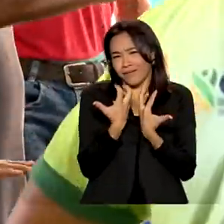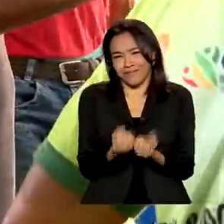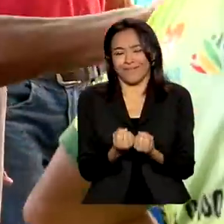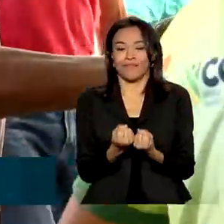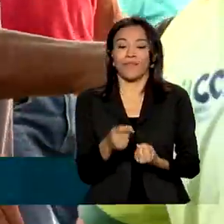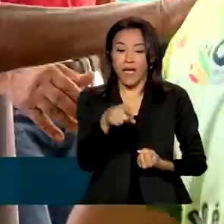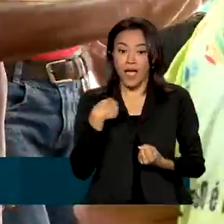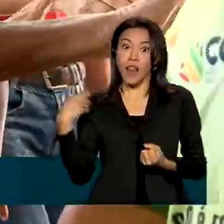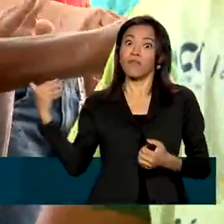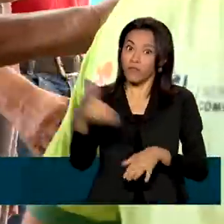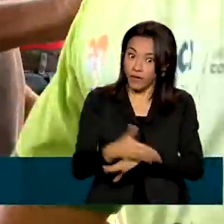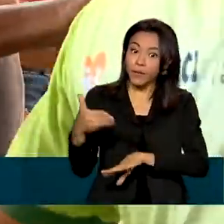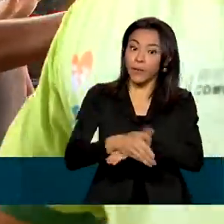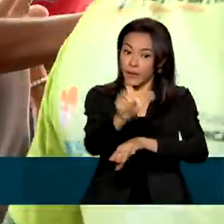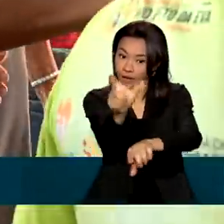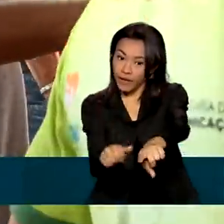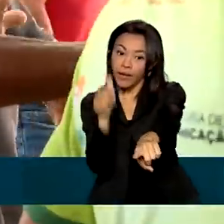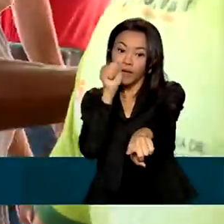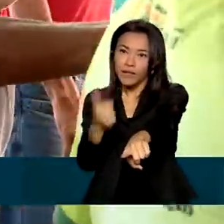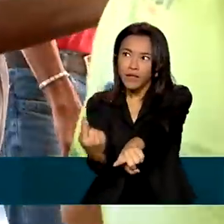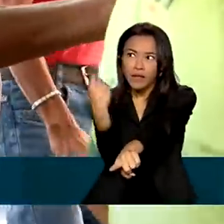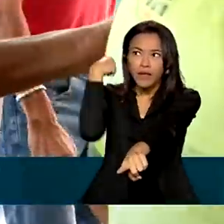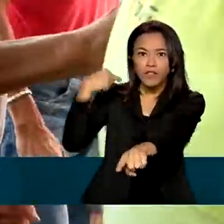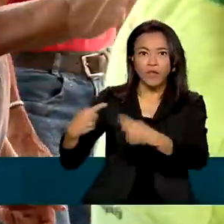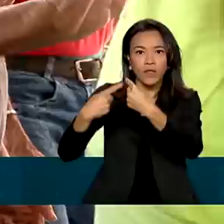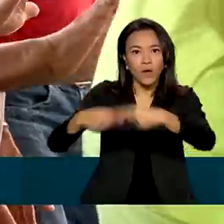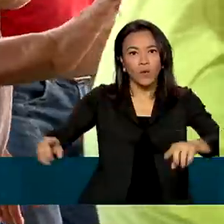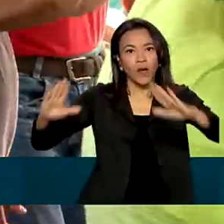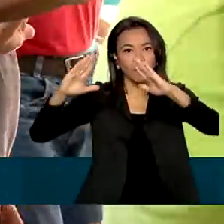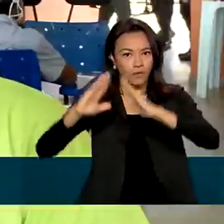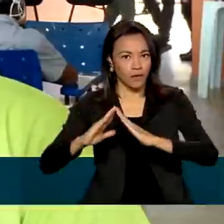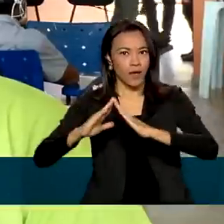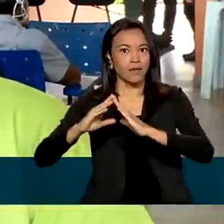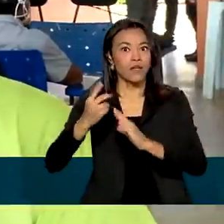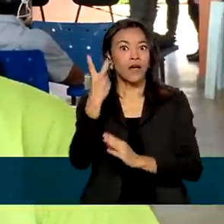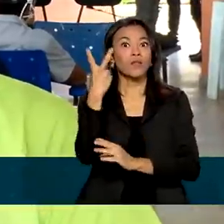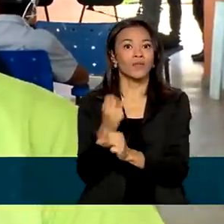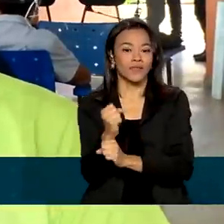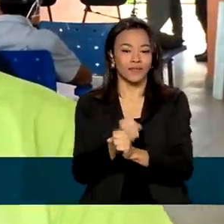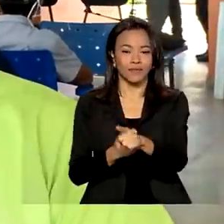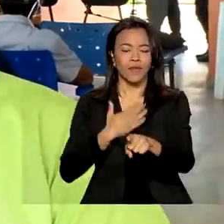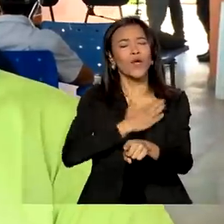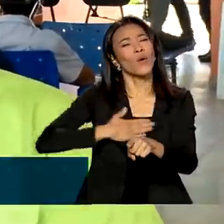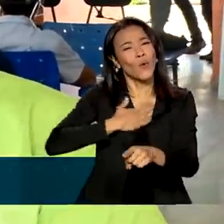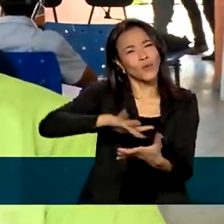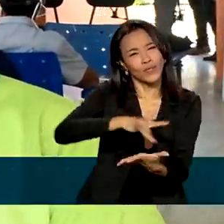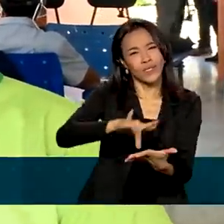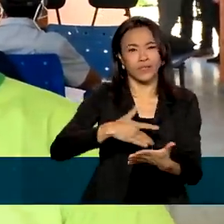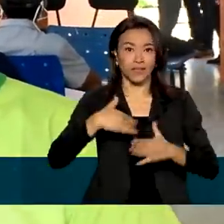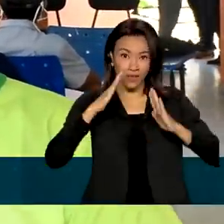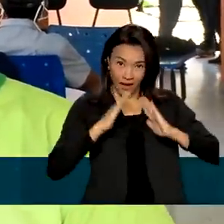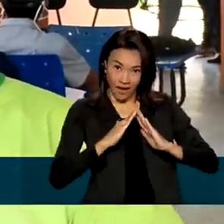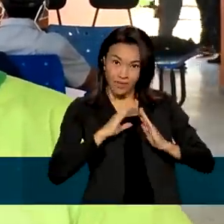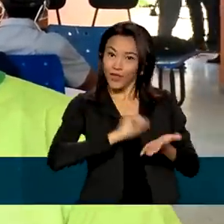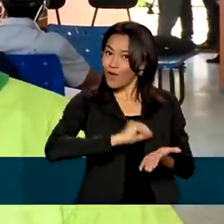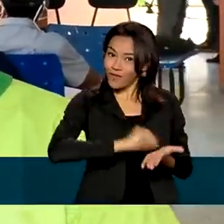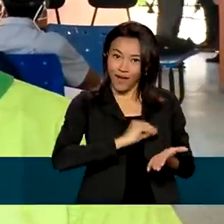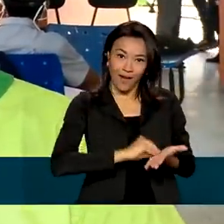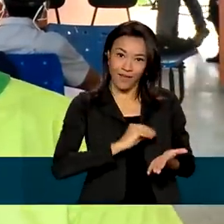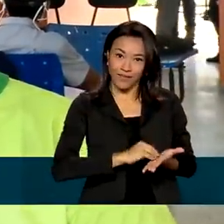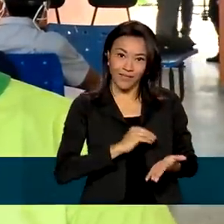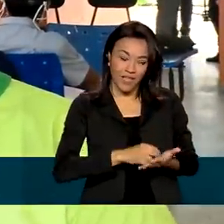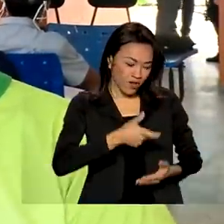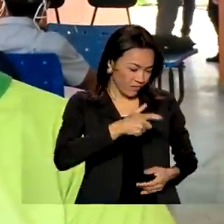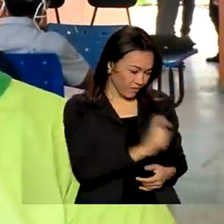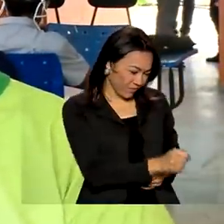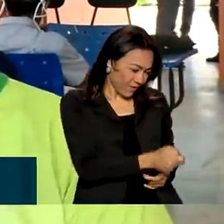Marta frequenta o centro desde que ele foi inaugurado, há dois anos. Eu gosto muito de dança, eu. Lá em casa, não falta. E amanheço, colocando